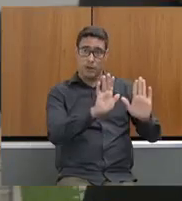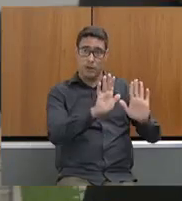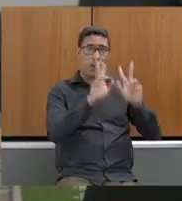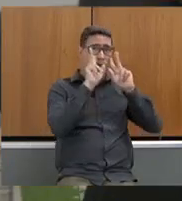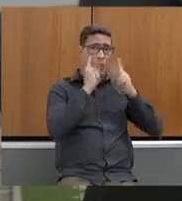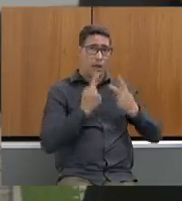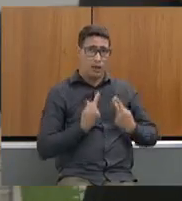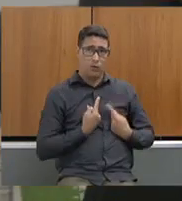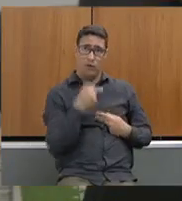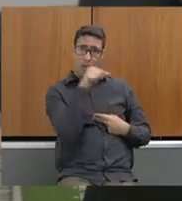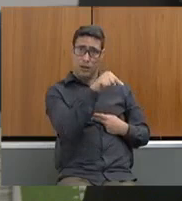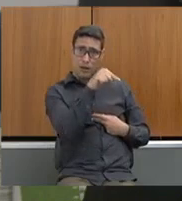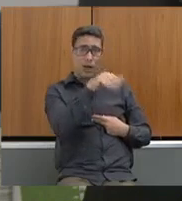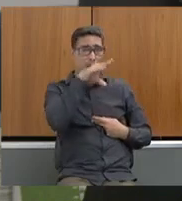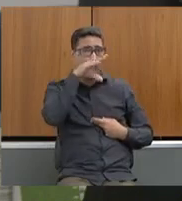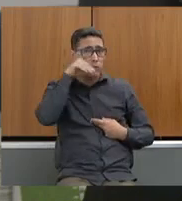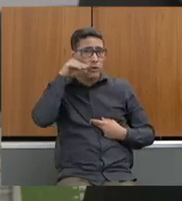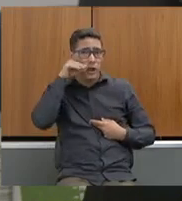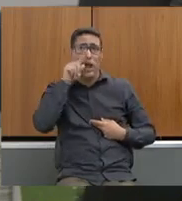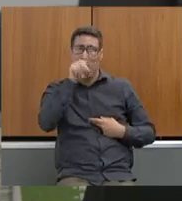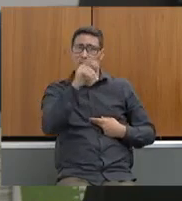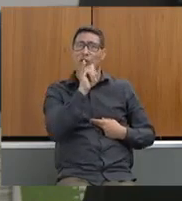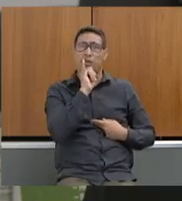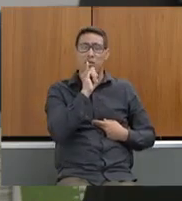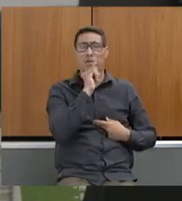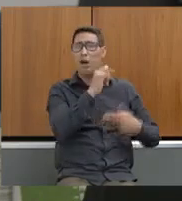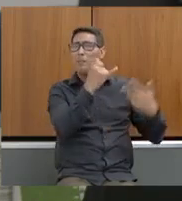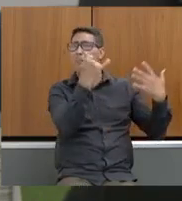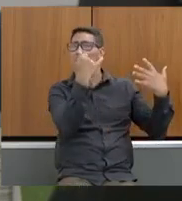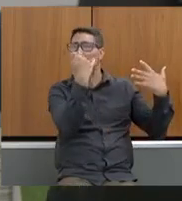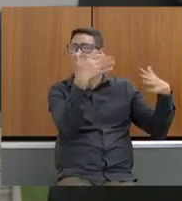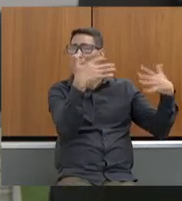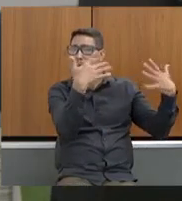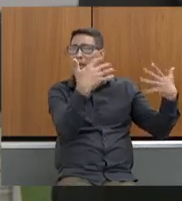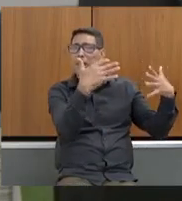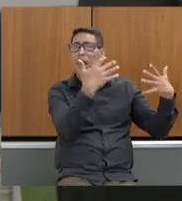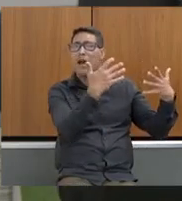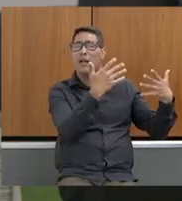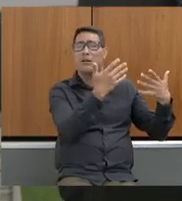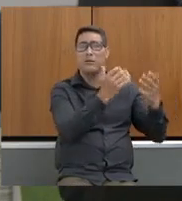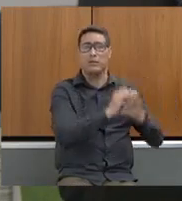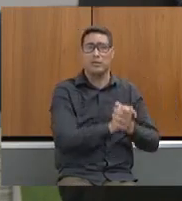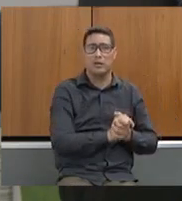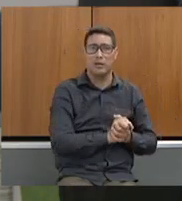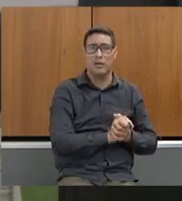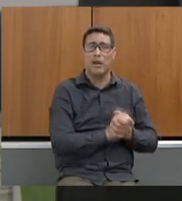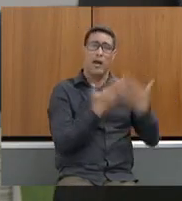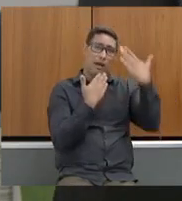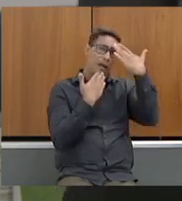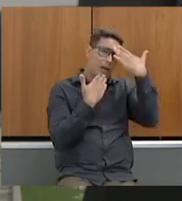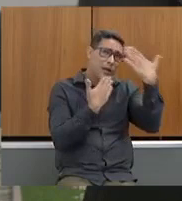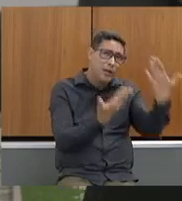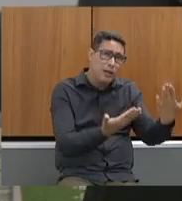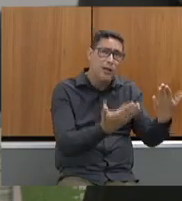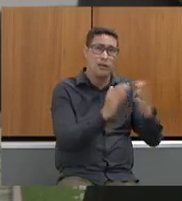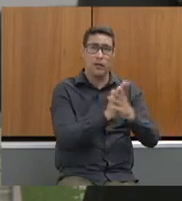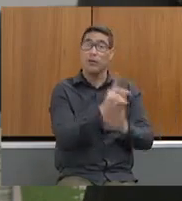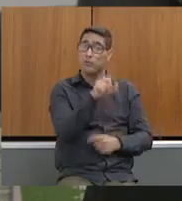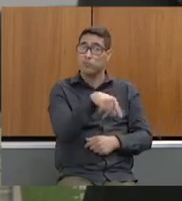em parabenizá-los, em agradecê-los, em sim, ações práticas,